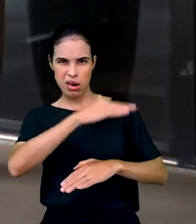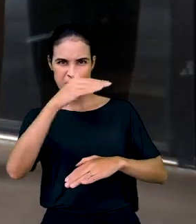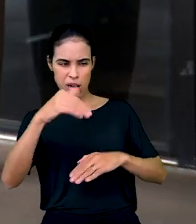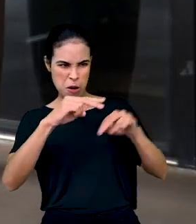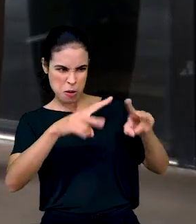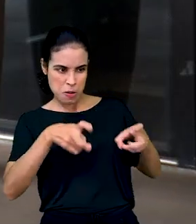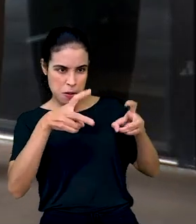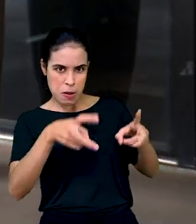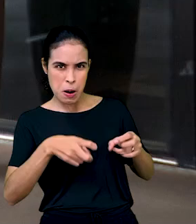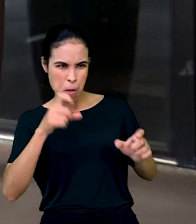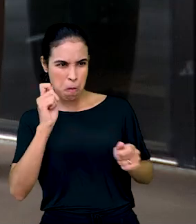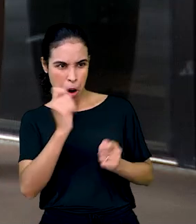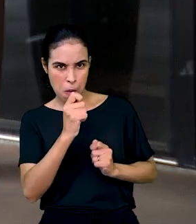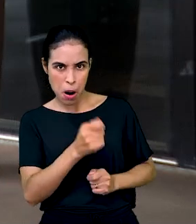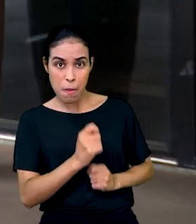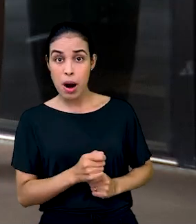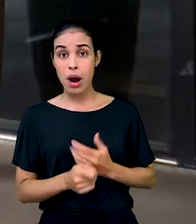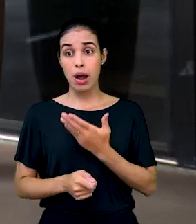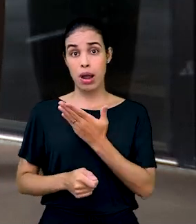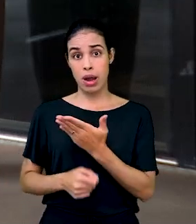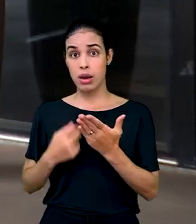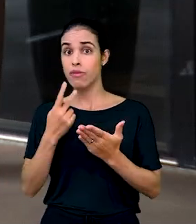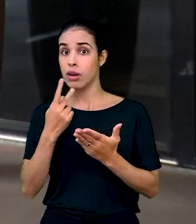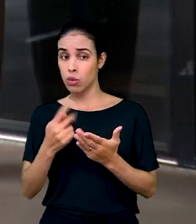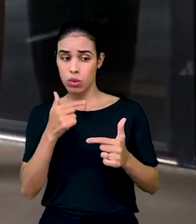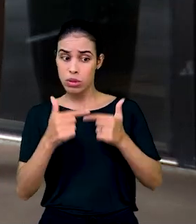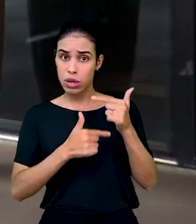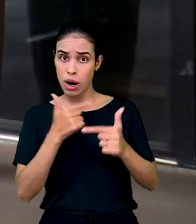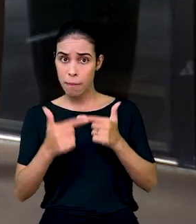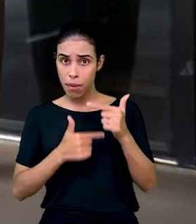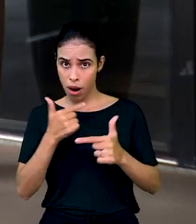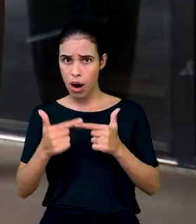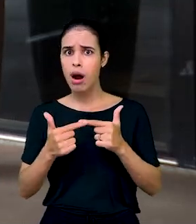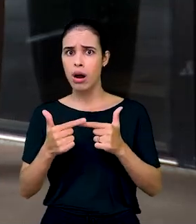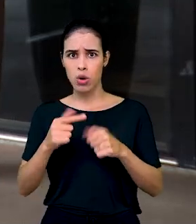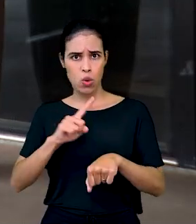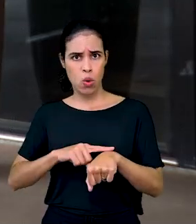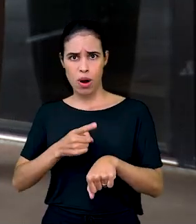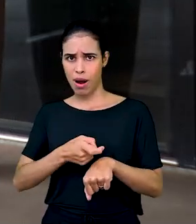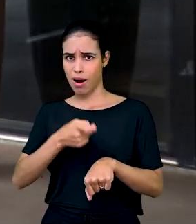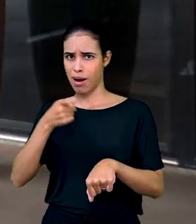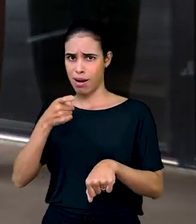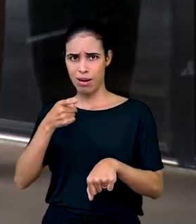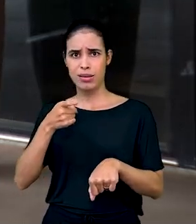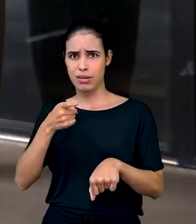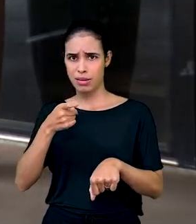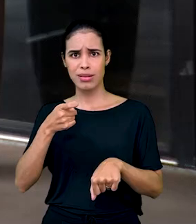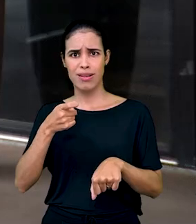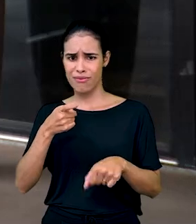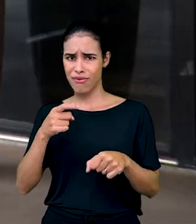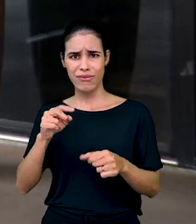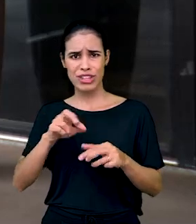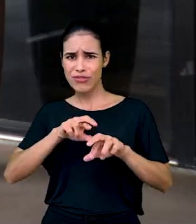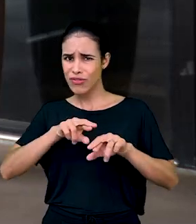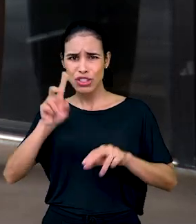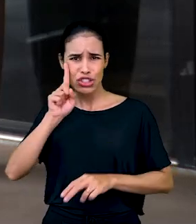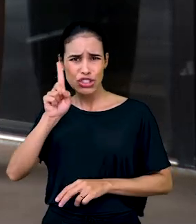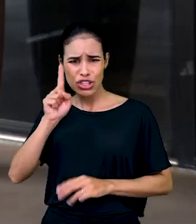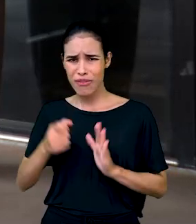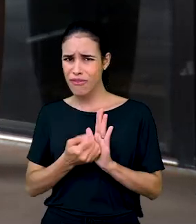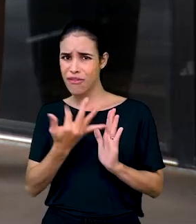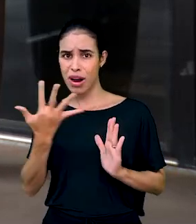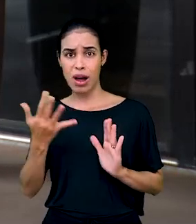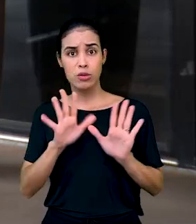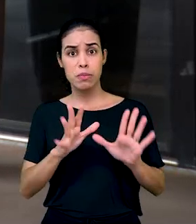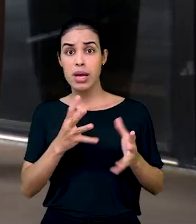Ao ser dispensado, ele alegou ter ultrapassado a jornada diária diversas vezes e que nunca recebeu horas